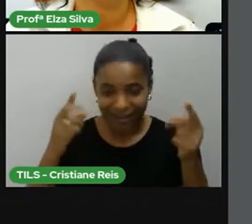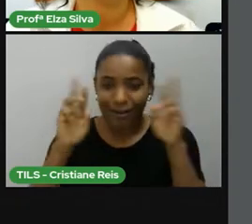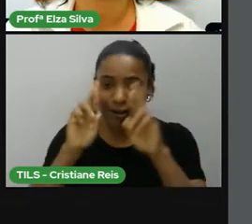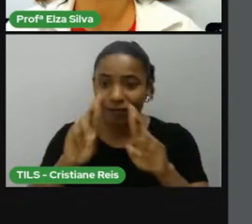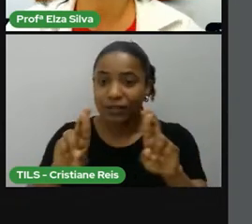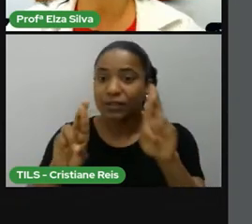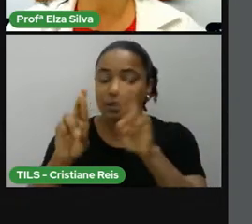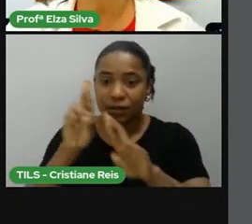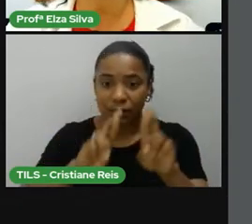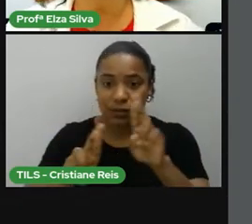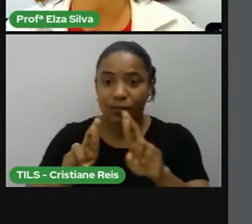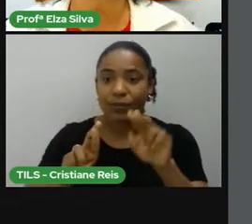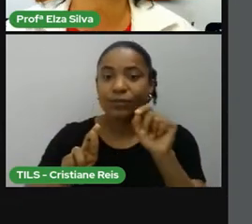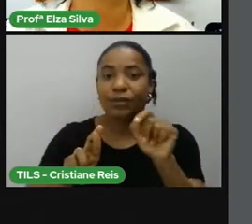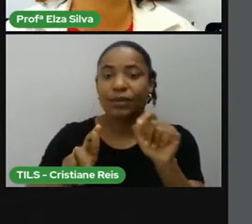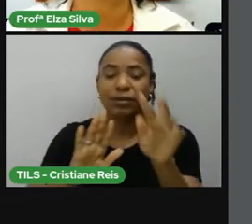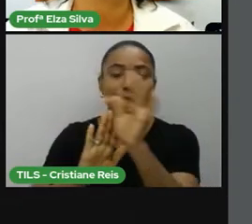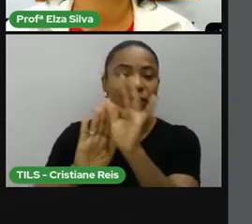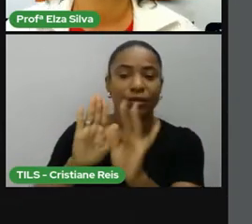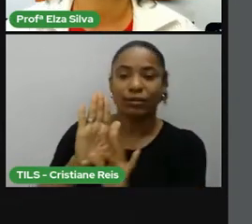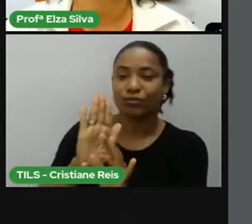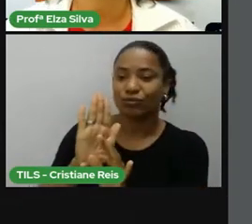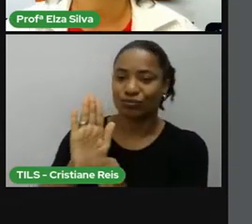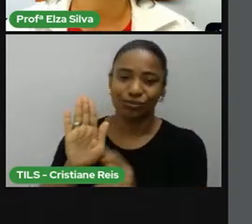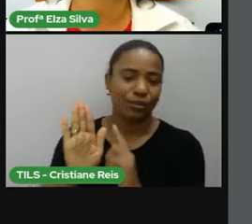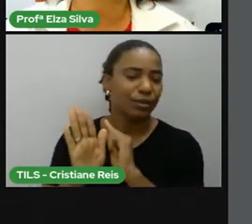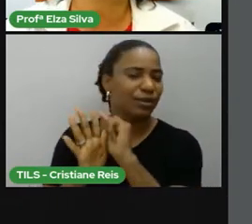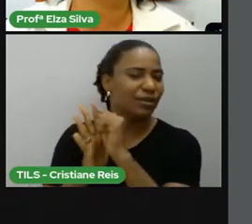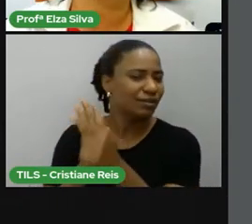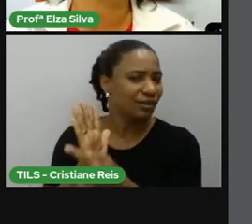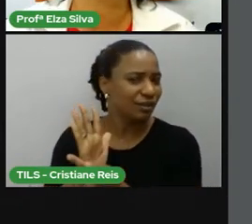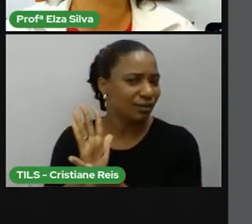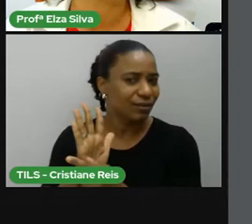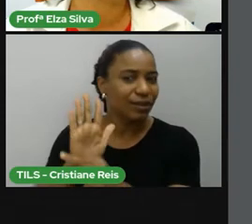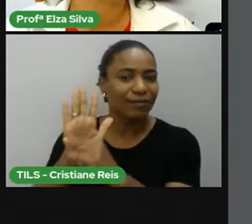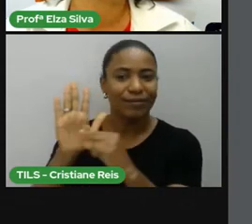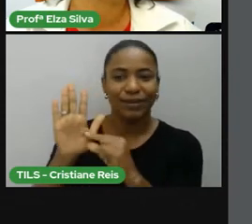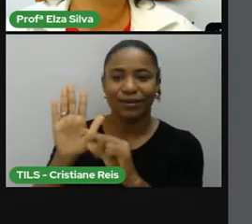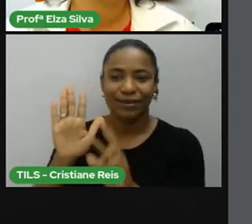sobre esse gênero textual, a biografia.